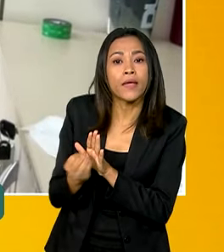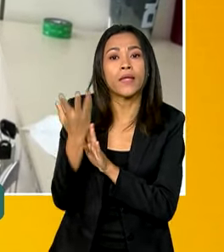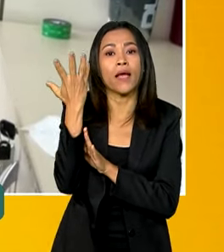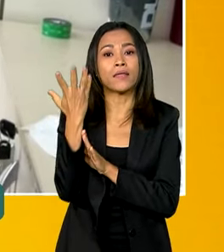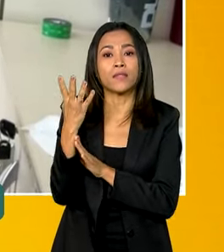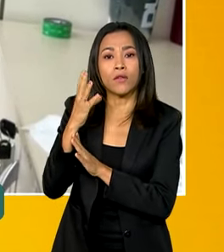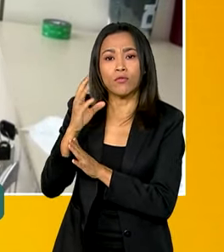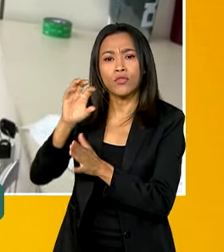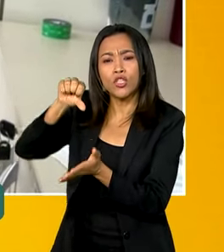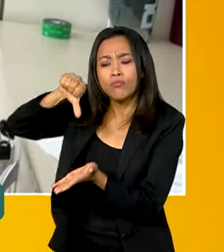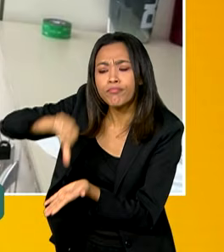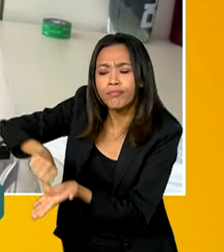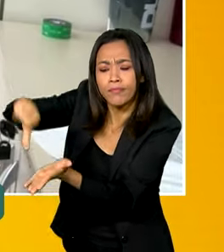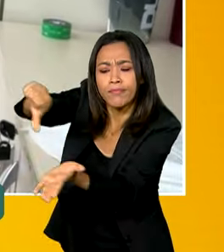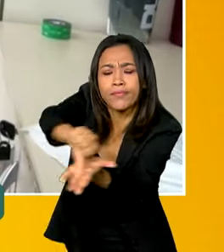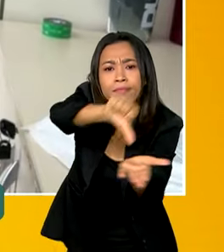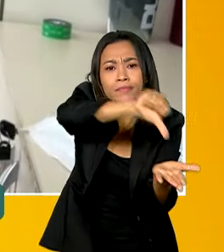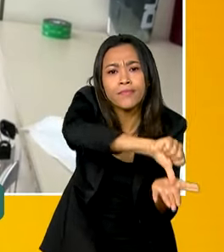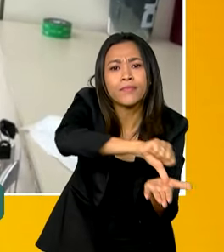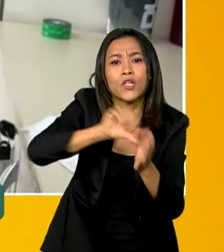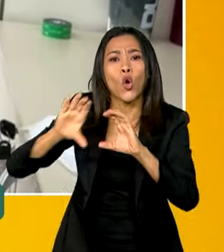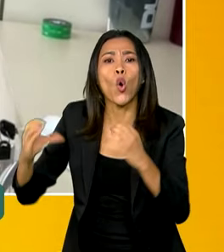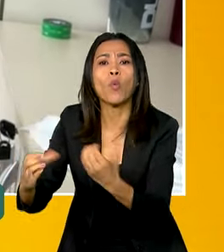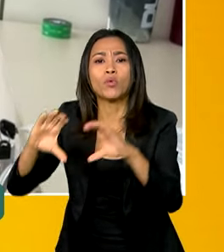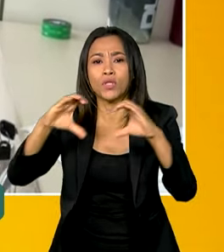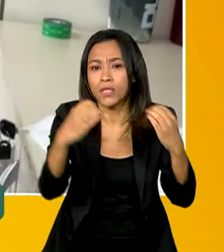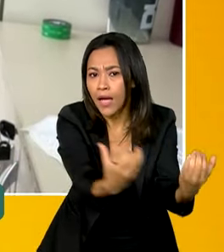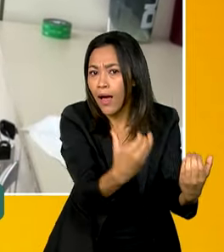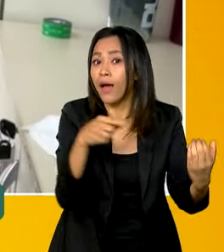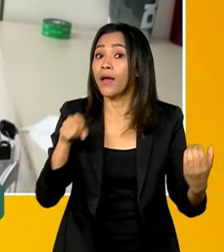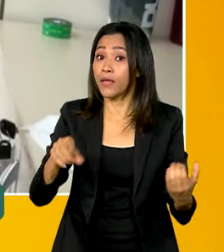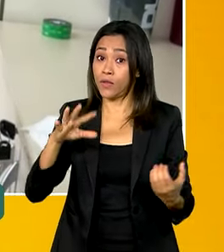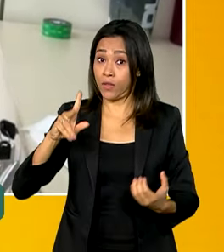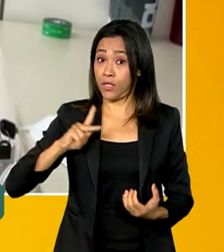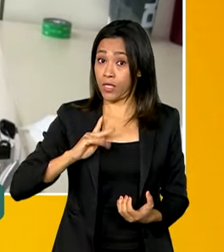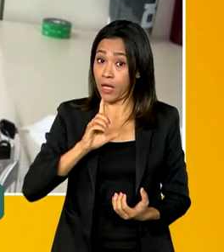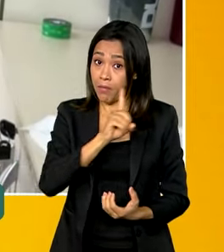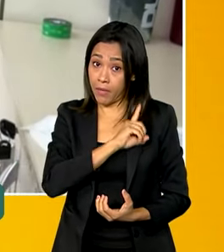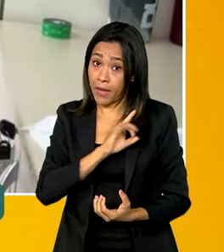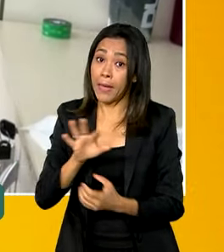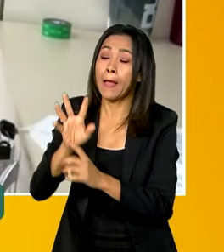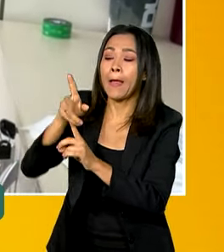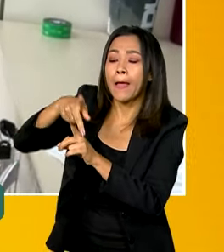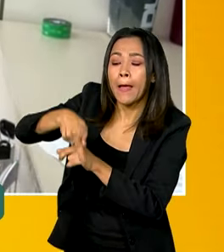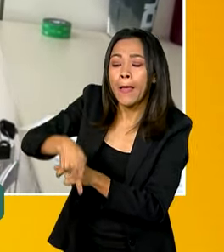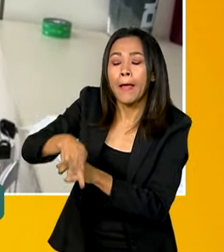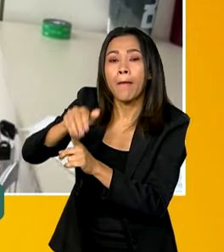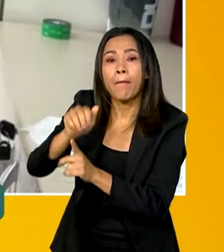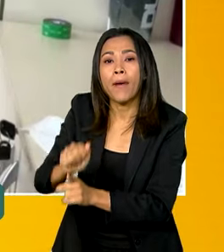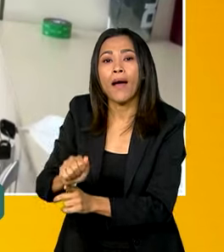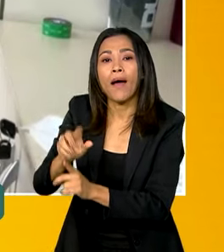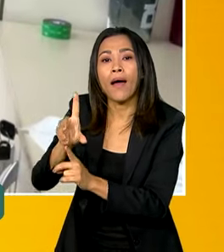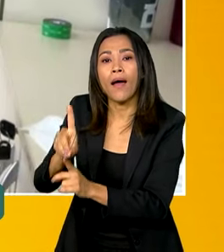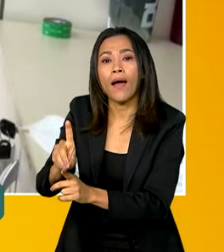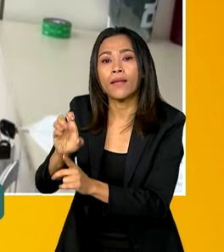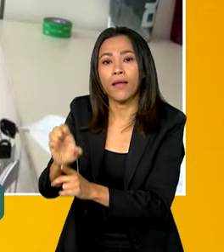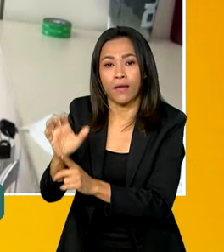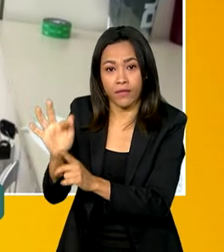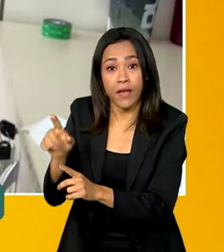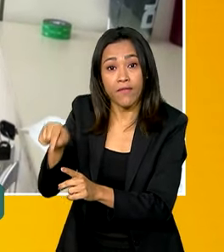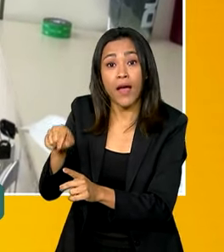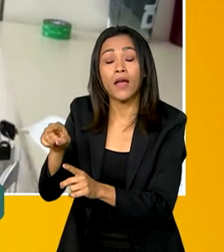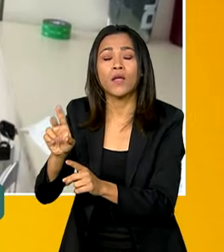atendimento comunitário da Defensoria, os PADEFs, como estamos chamando. Os PADEFs, eles utilizarão o projeto